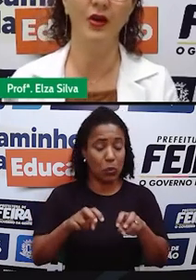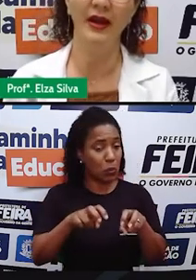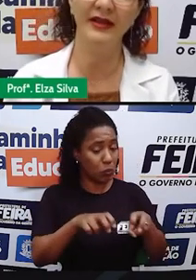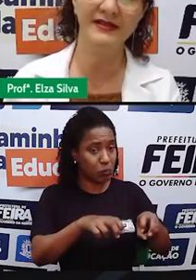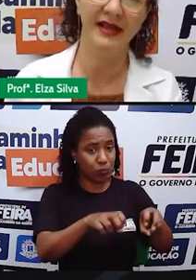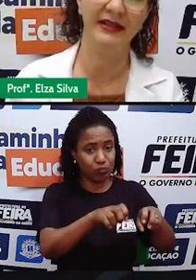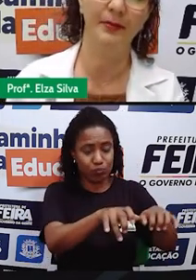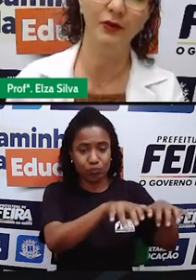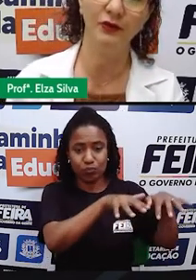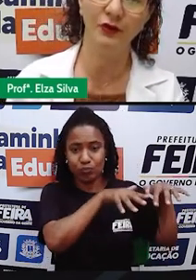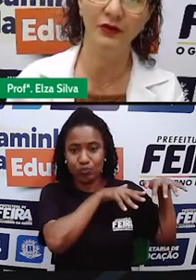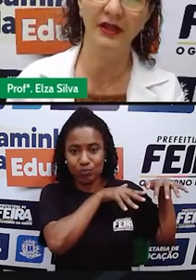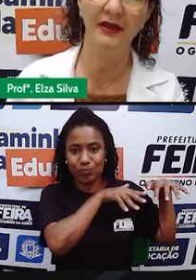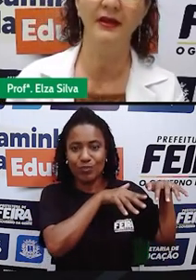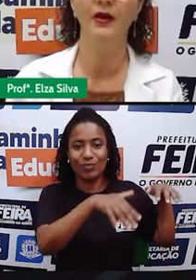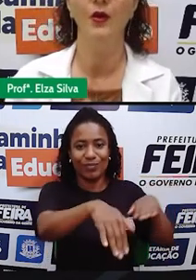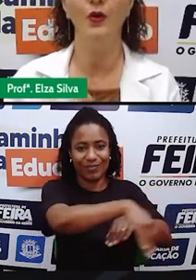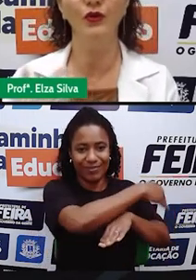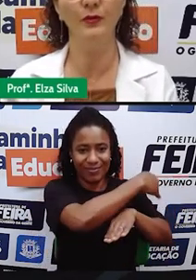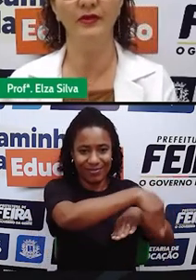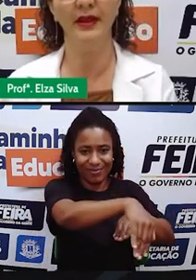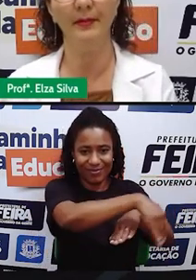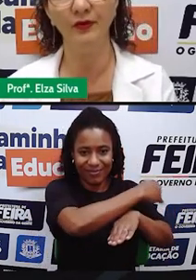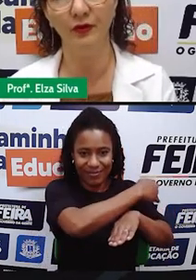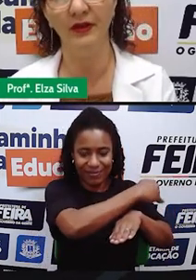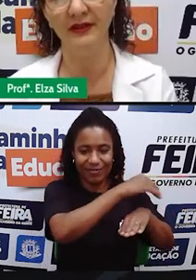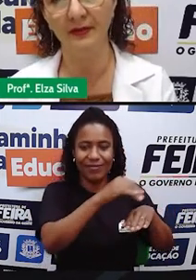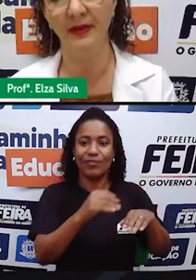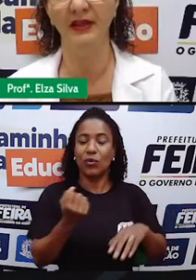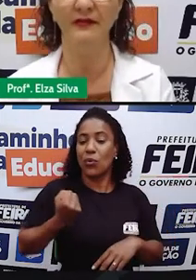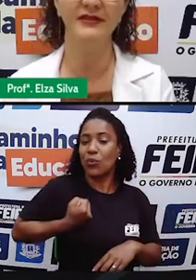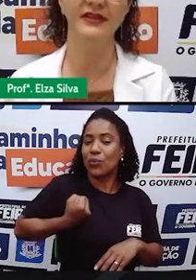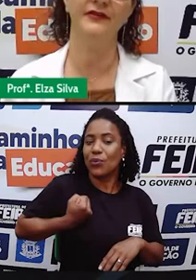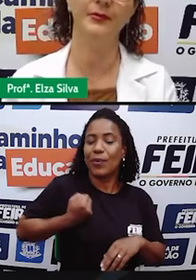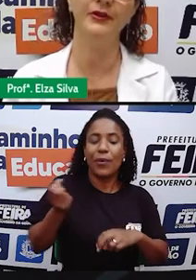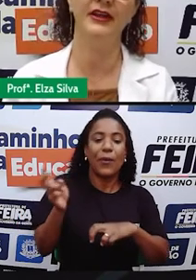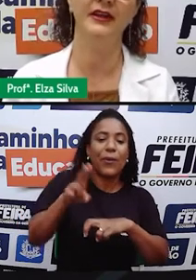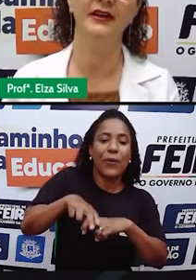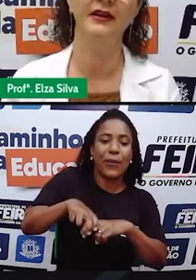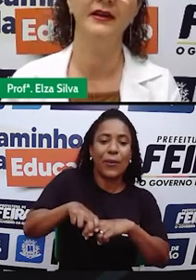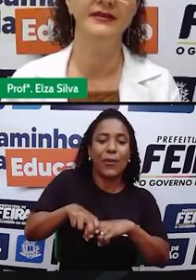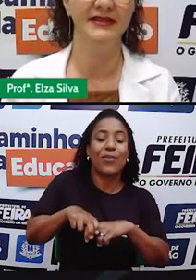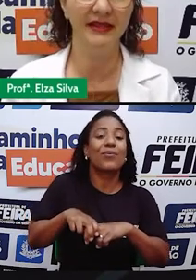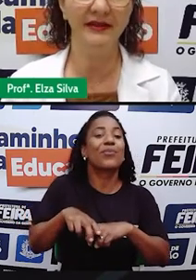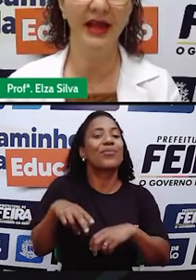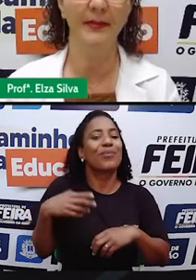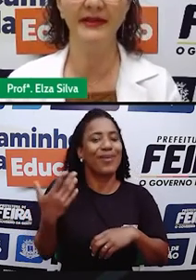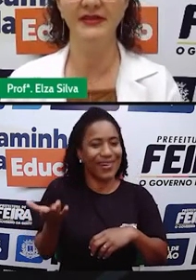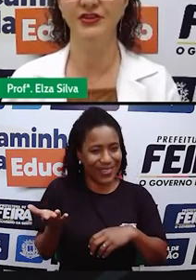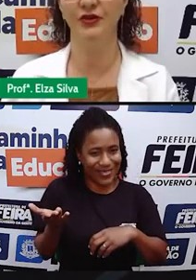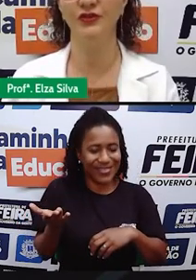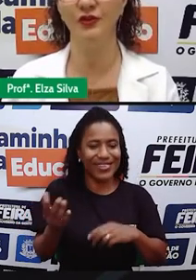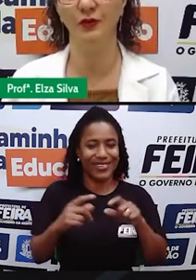onde está localizada a poltrona, o número da poltrona também, que você vai poder se sentar para assistir ao show.